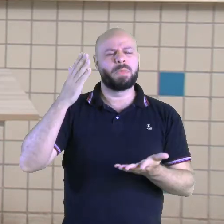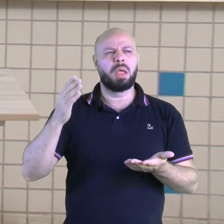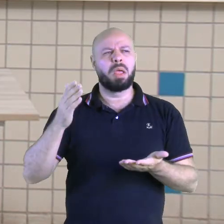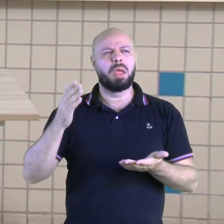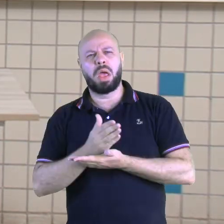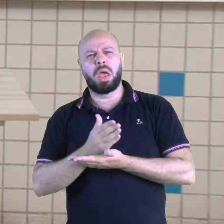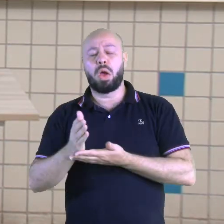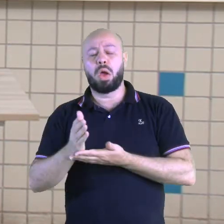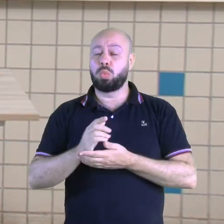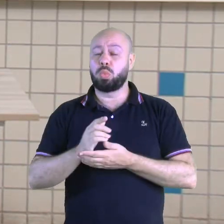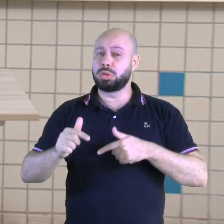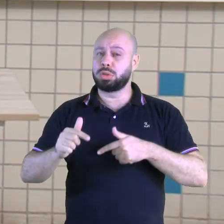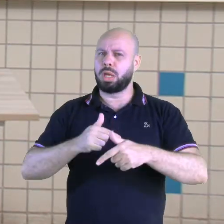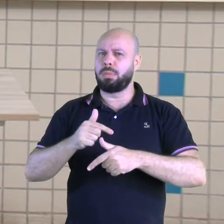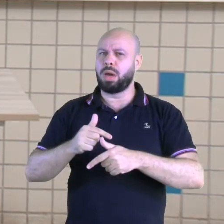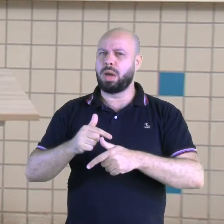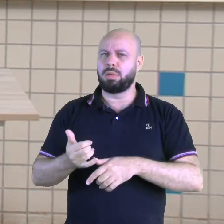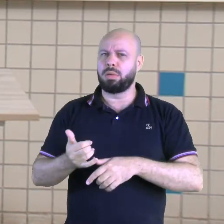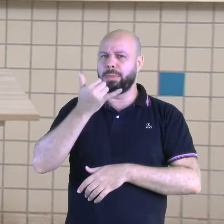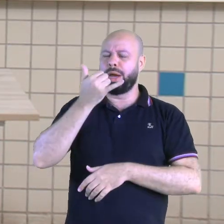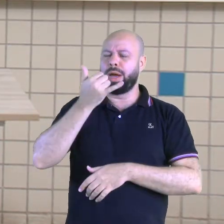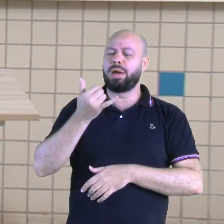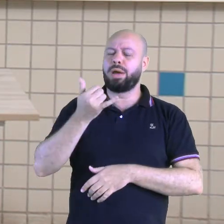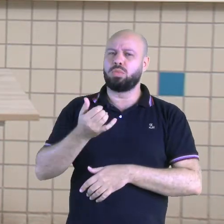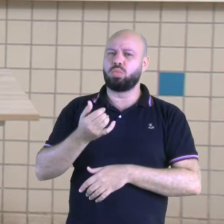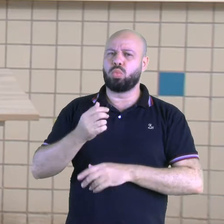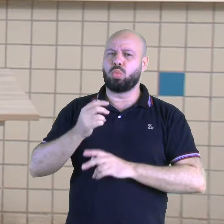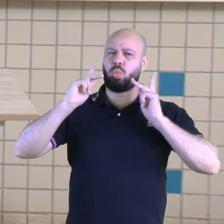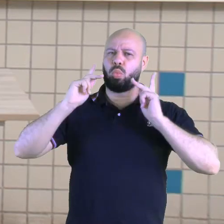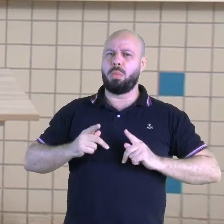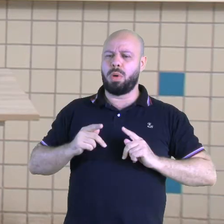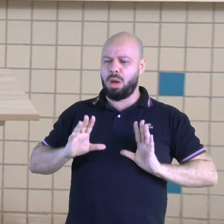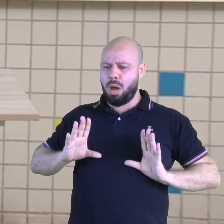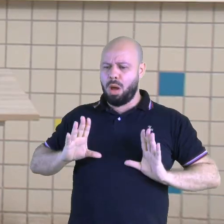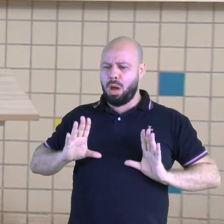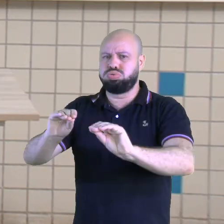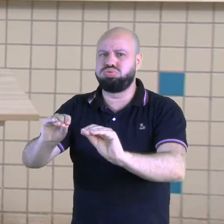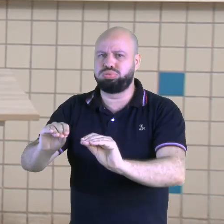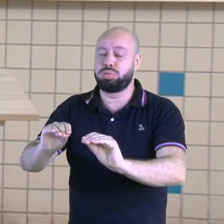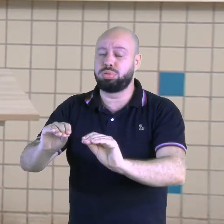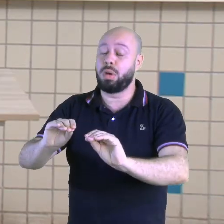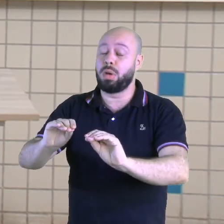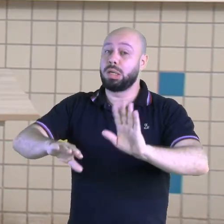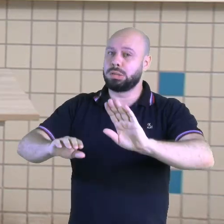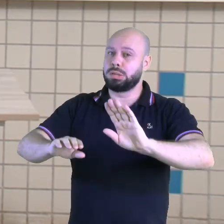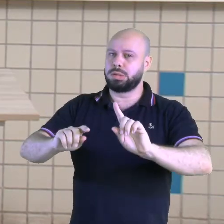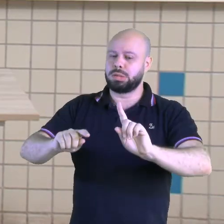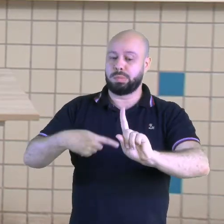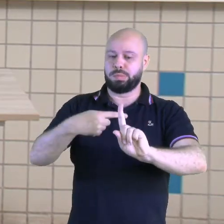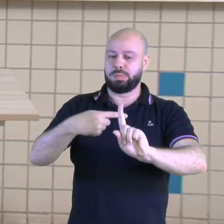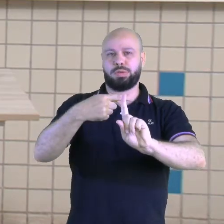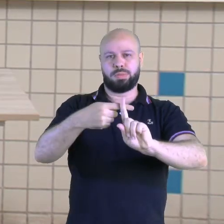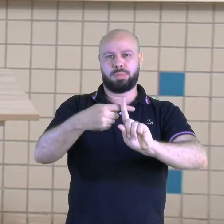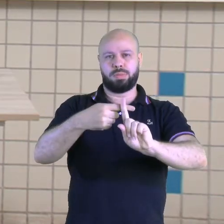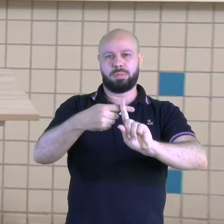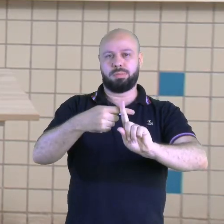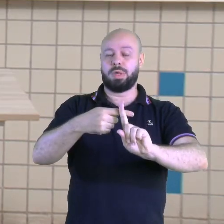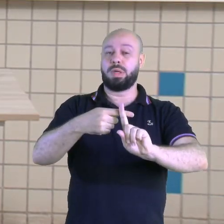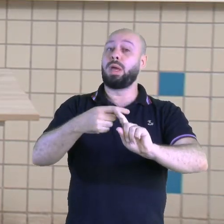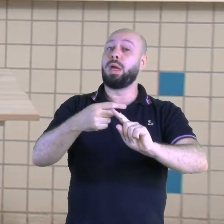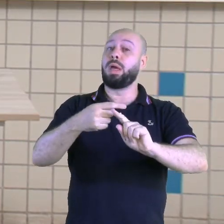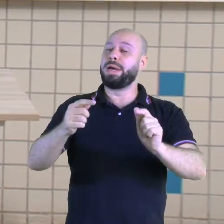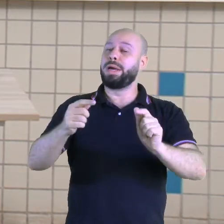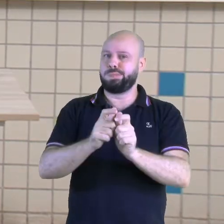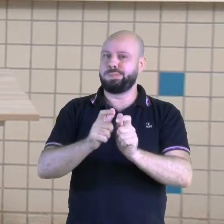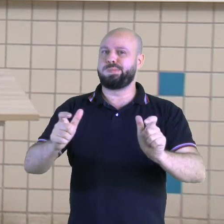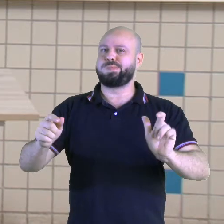ações humanas, elas refletem diretamente na natureza e às vezes de forma positiva, mas também muitas